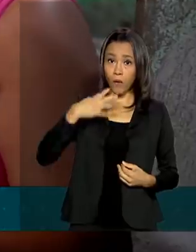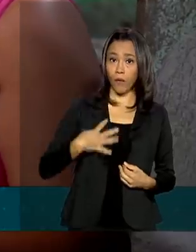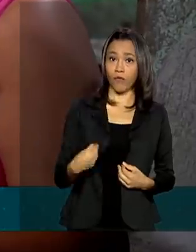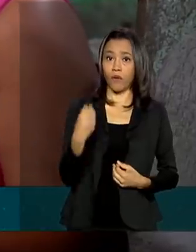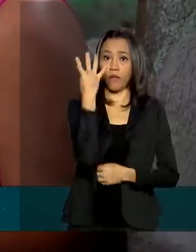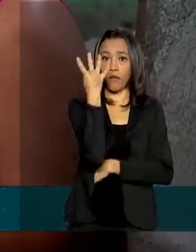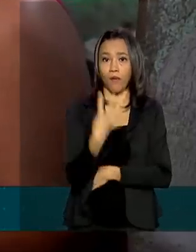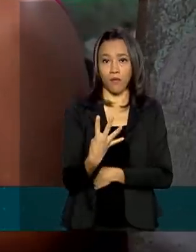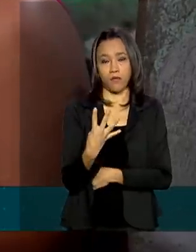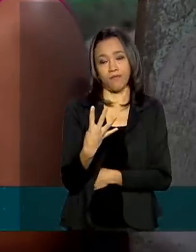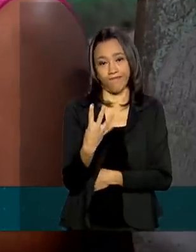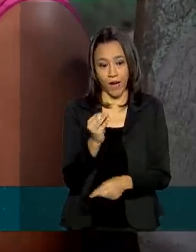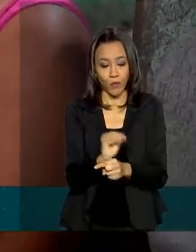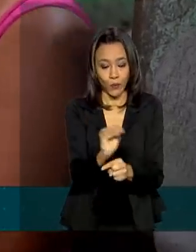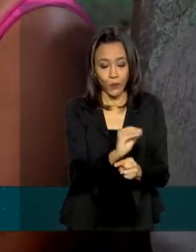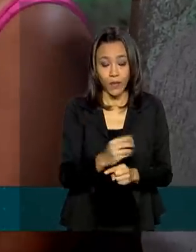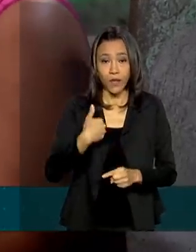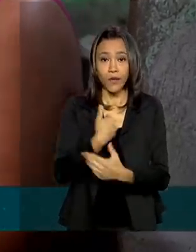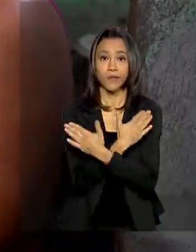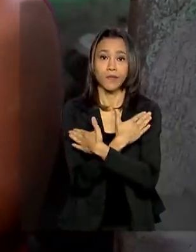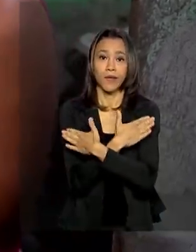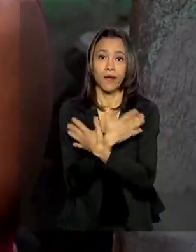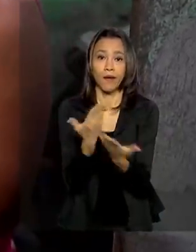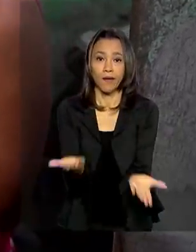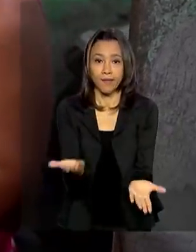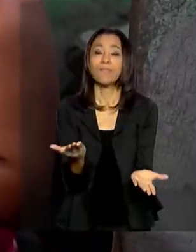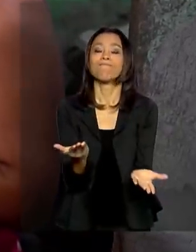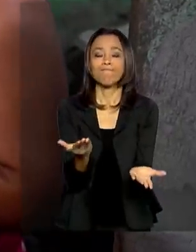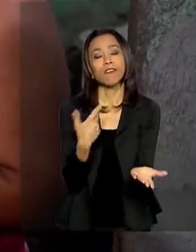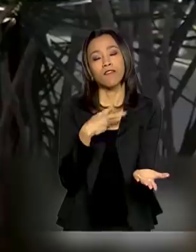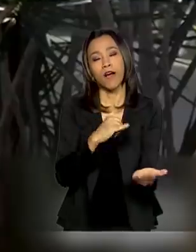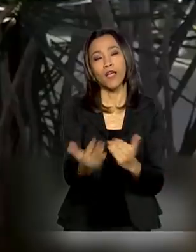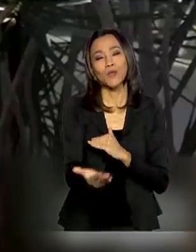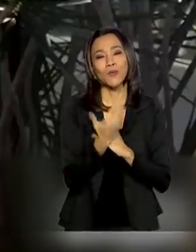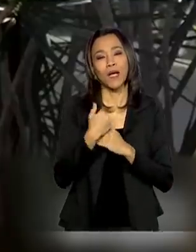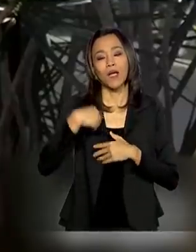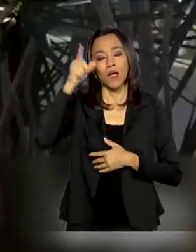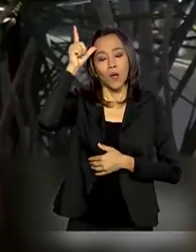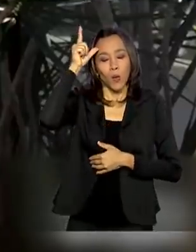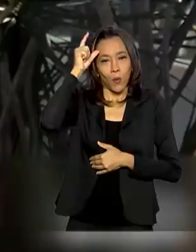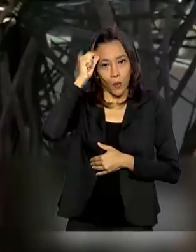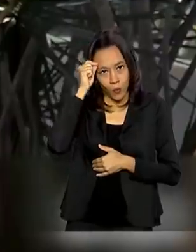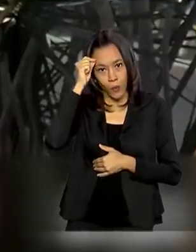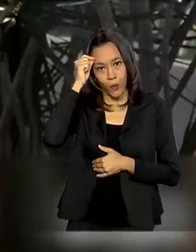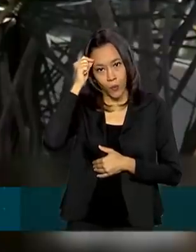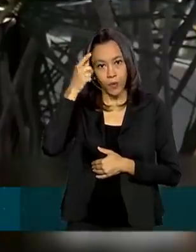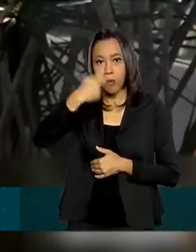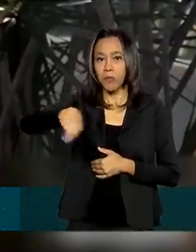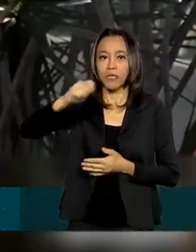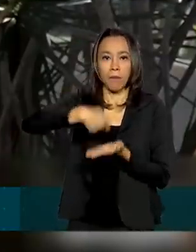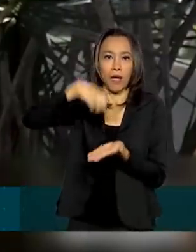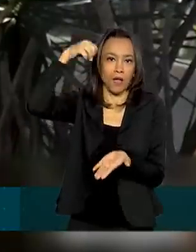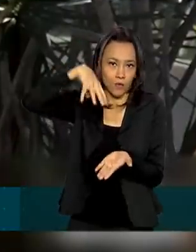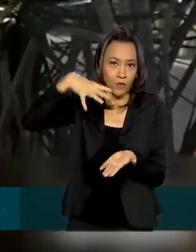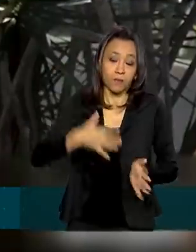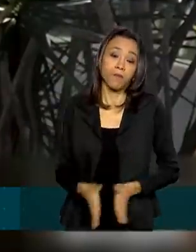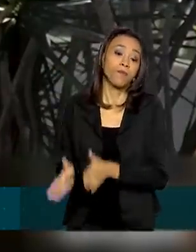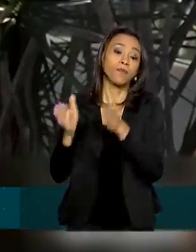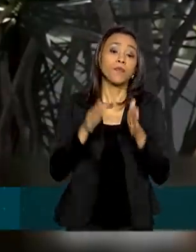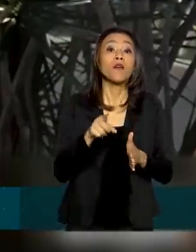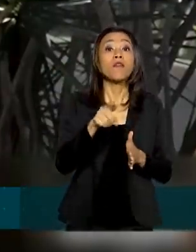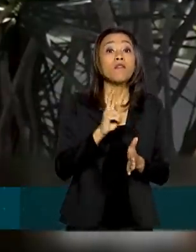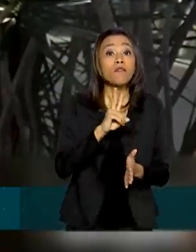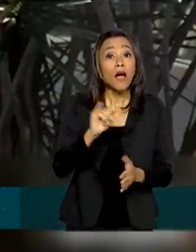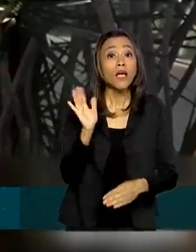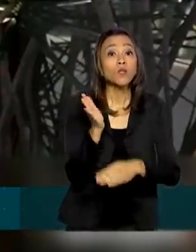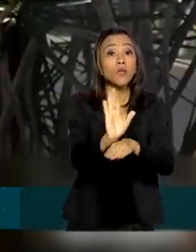e desempregada também, né? Vai ajudar e vai aliviar muito. A isenção vai beneficiar nove milhões de